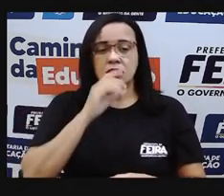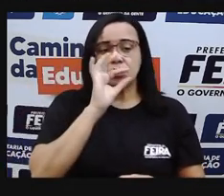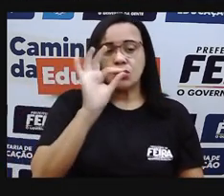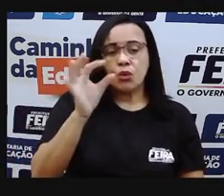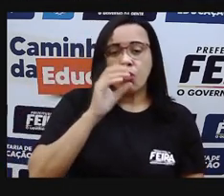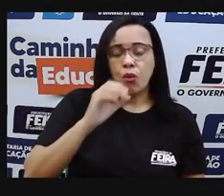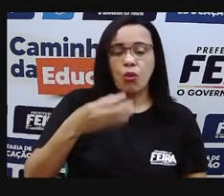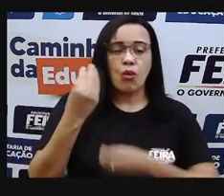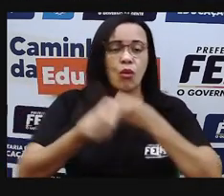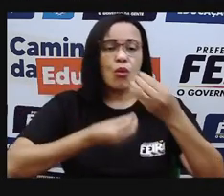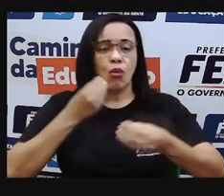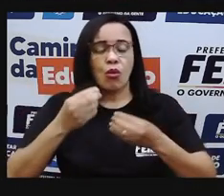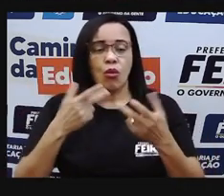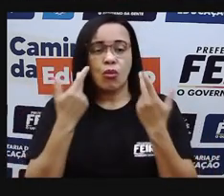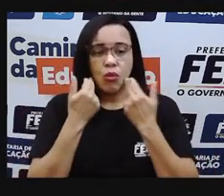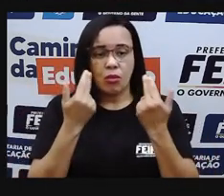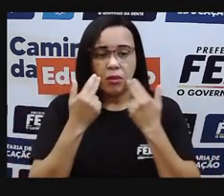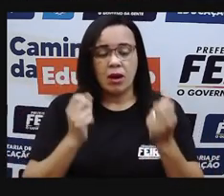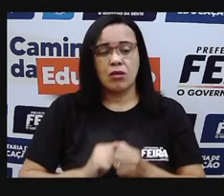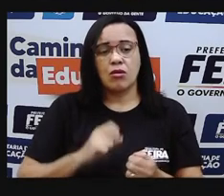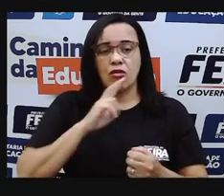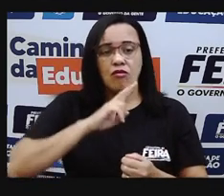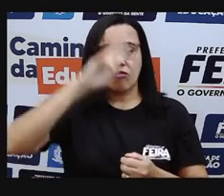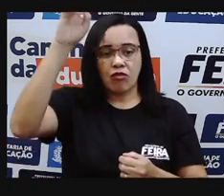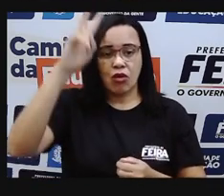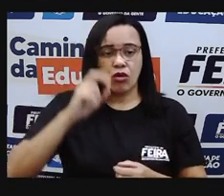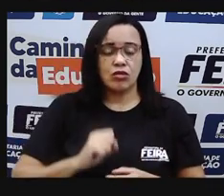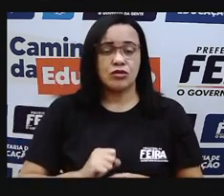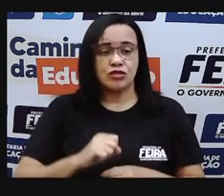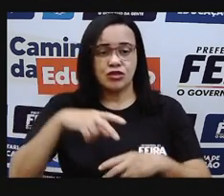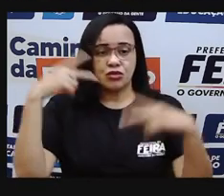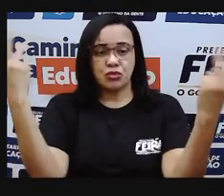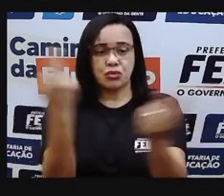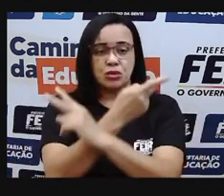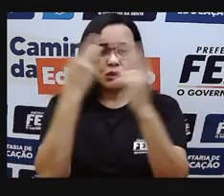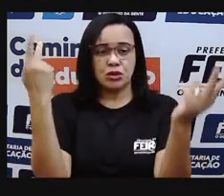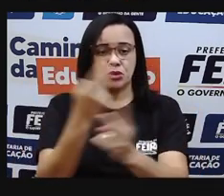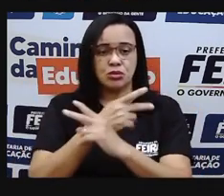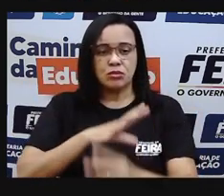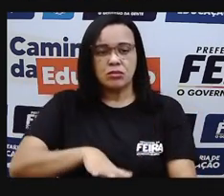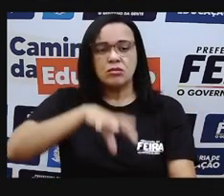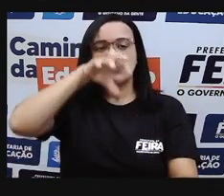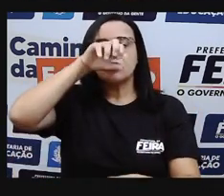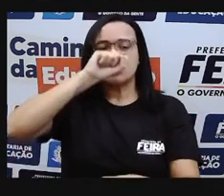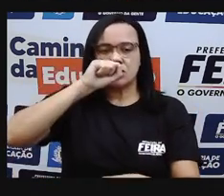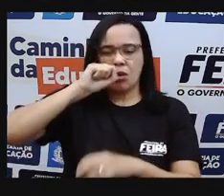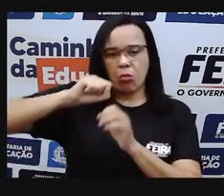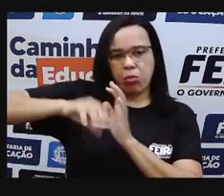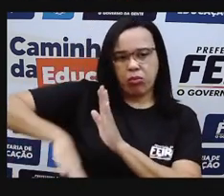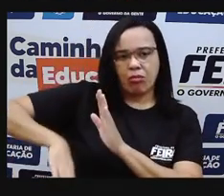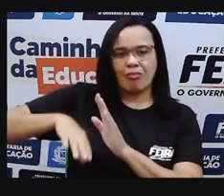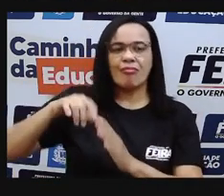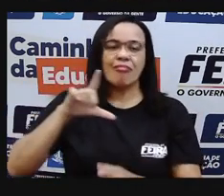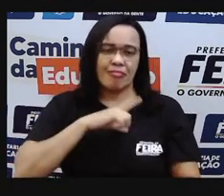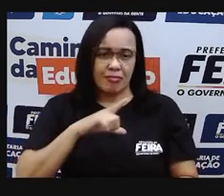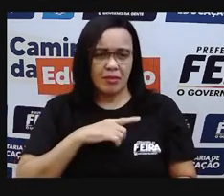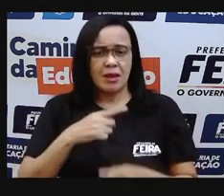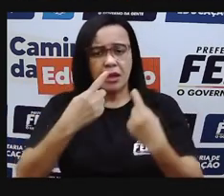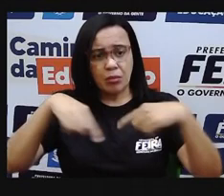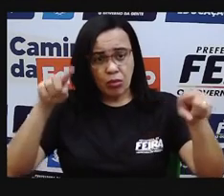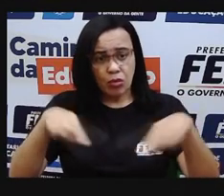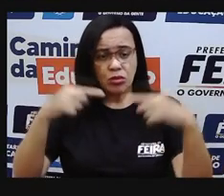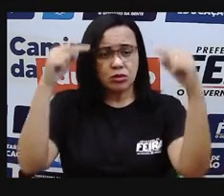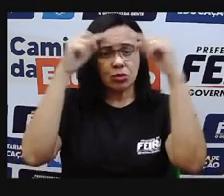Quando sou forte, me chamo vento. Quando sou cheiro, me chamo pum. Então, o que a gente observa nessa música?